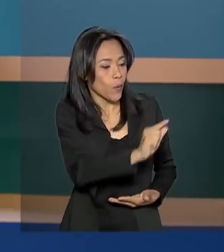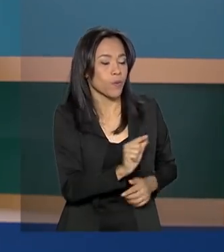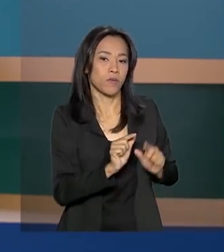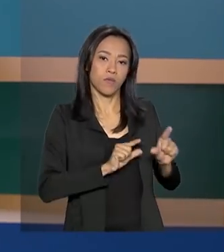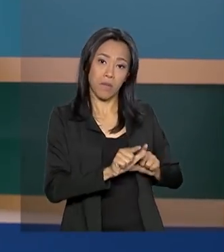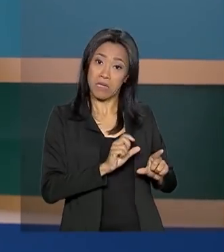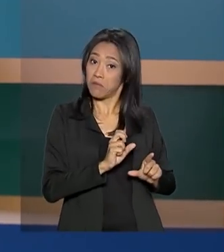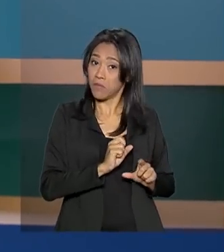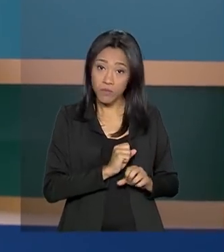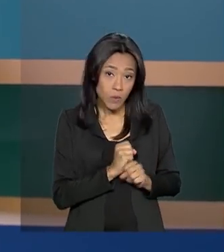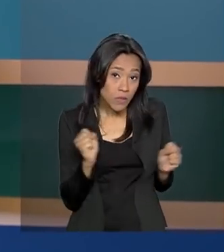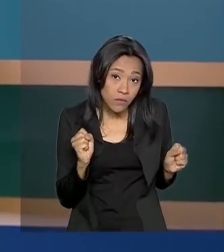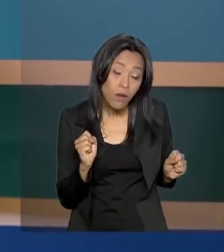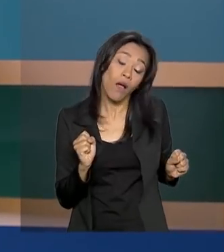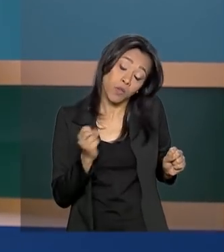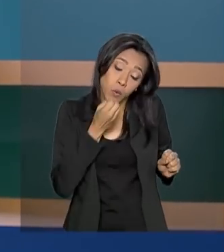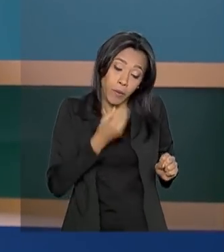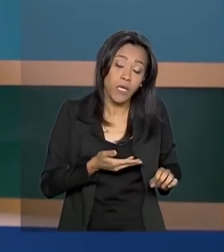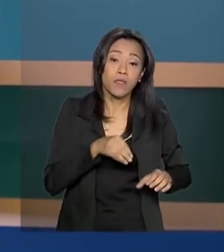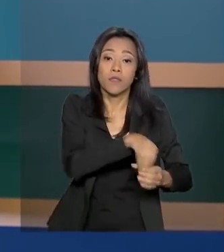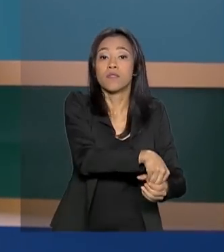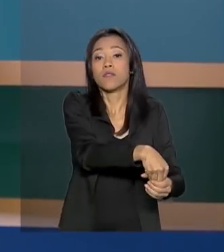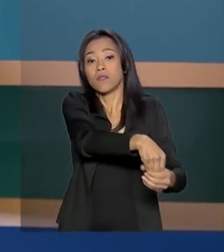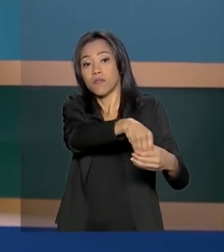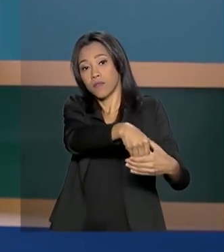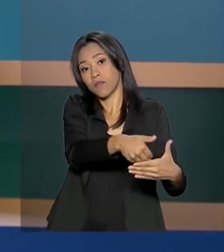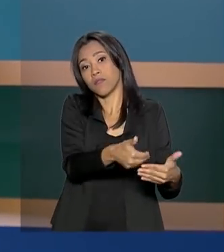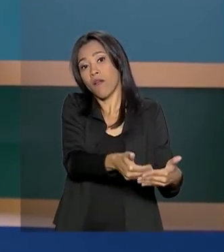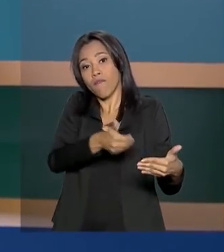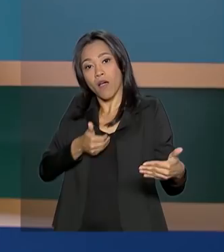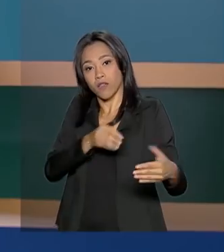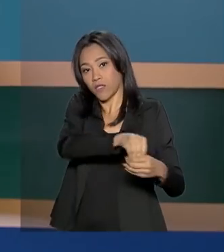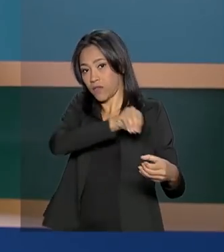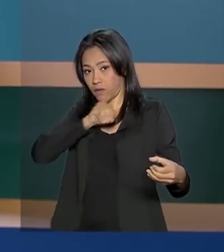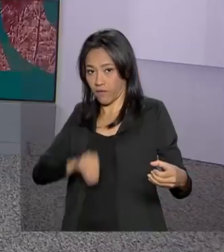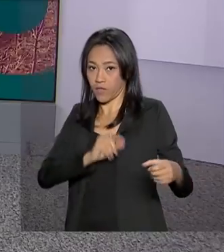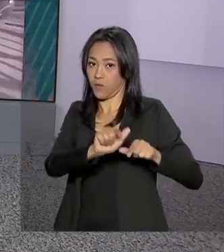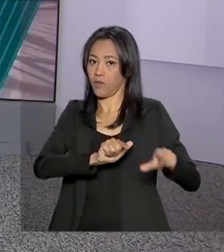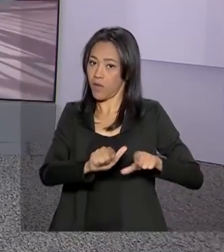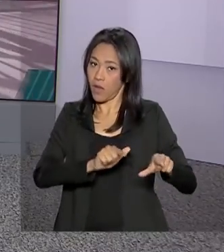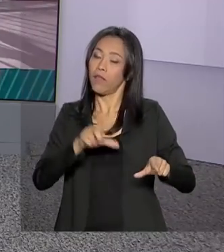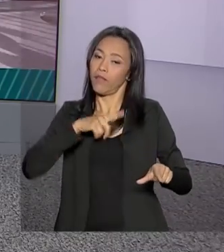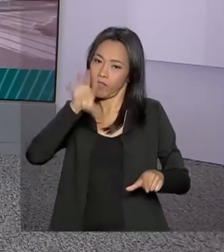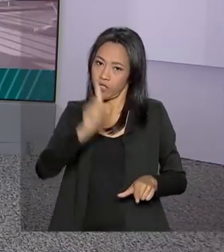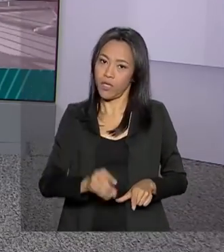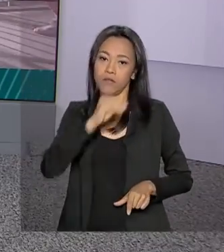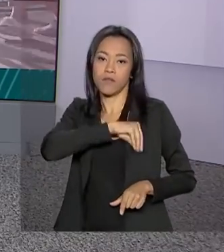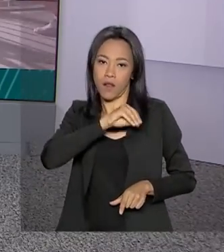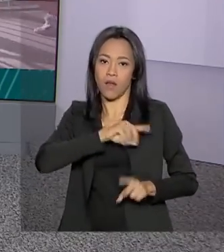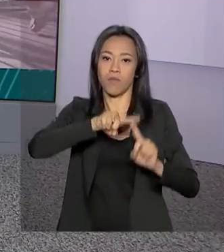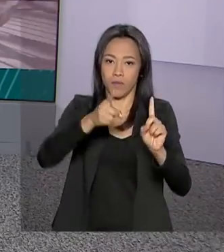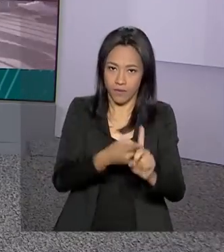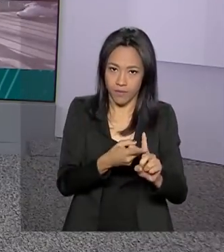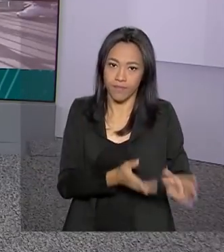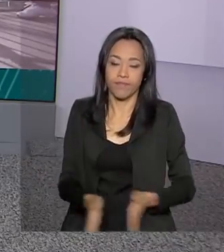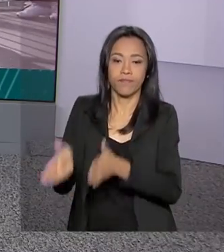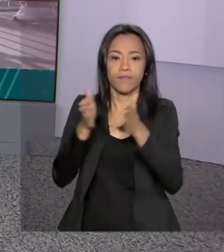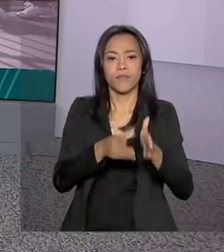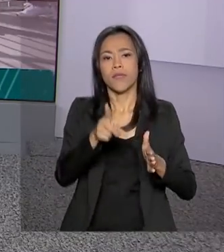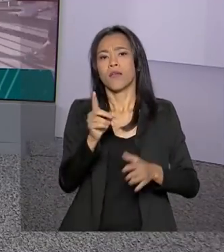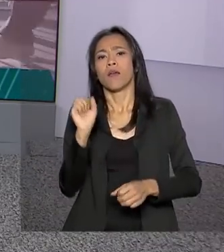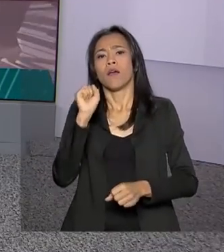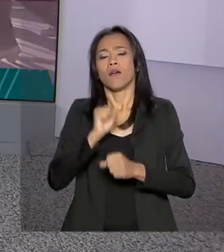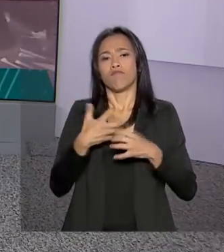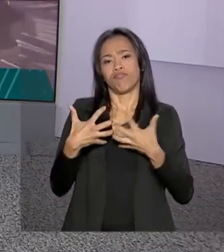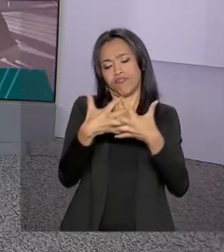se não for possível, ela será afastada e terá direito a receber salário maternidade. Discussões como pontos de parada de descanso